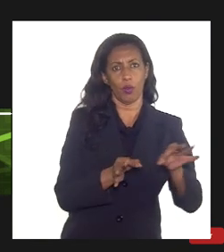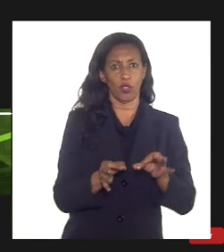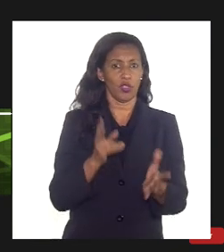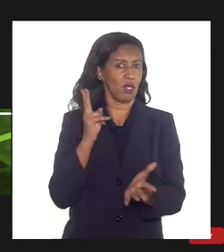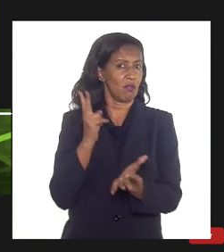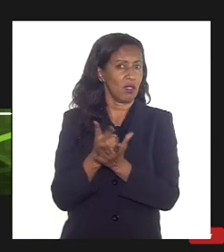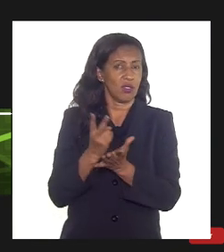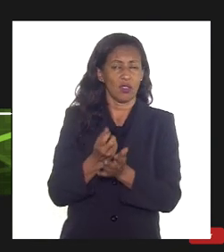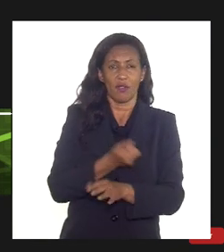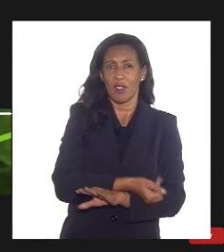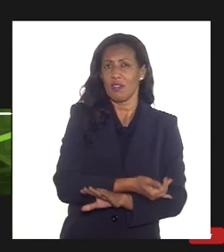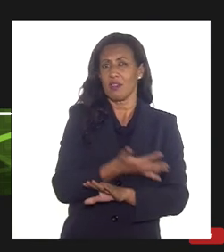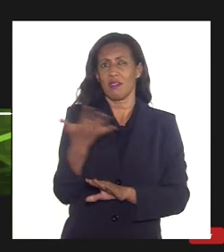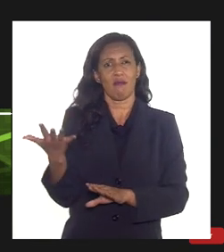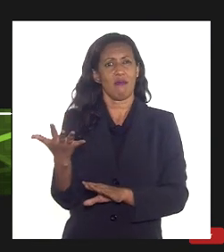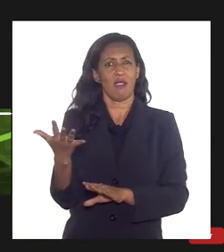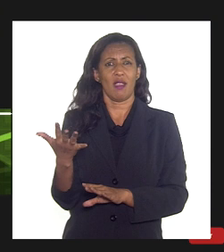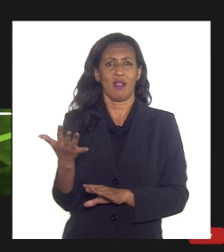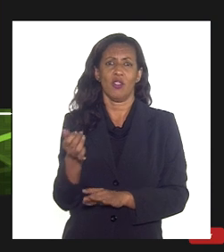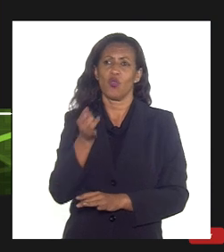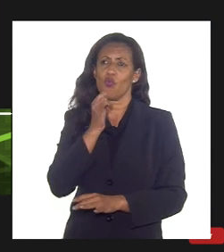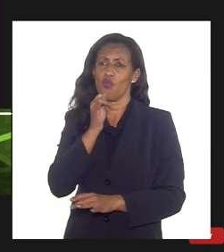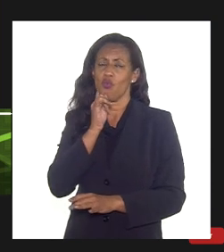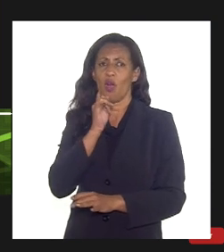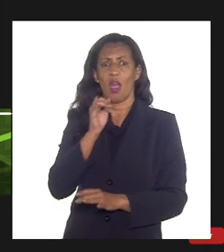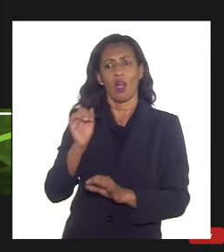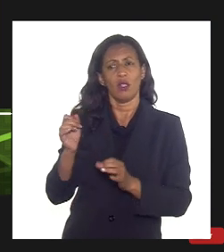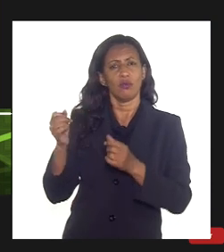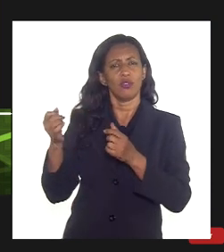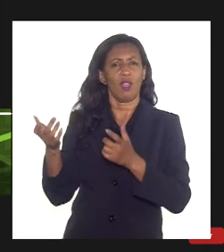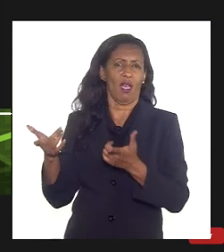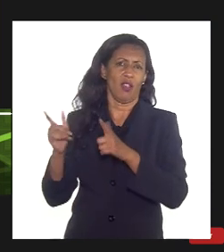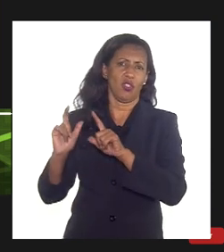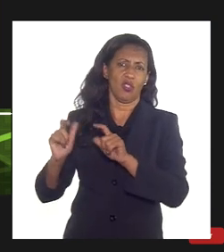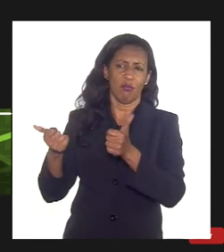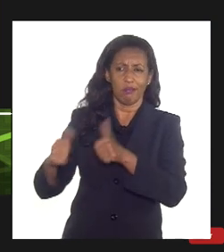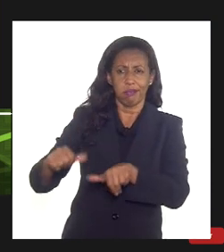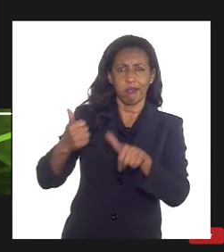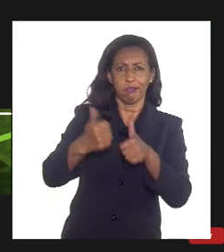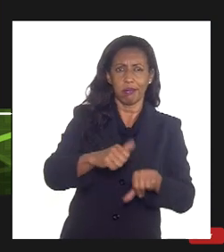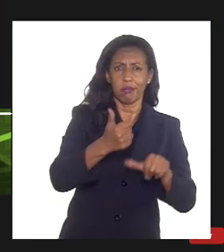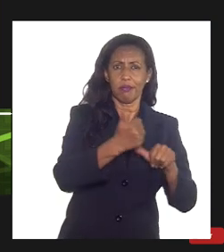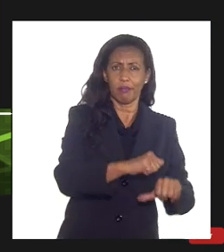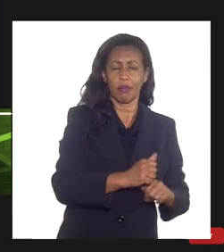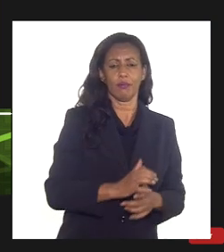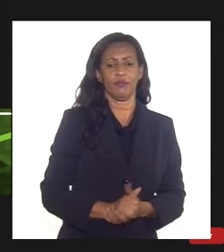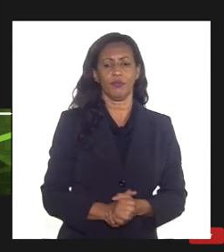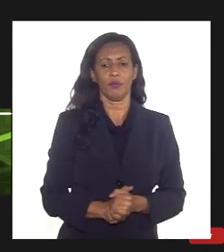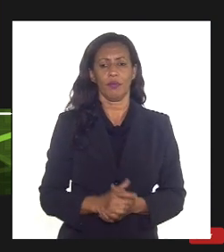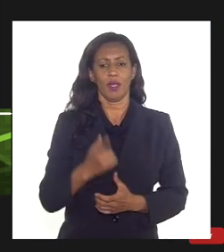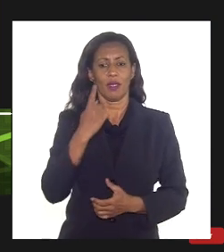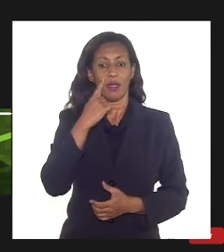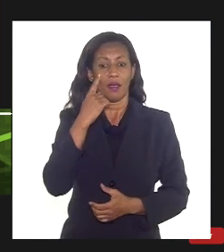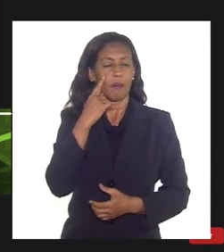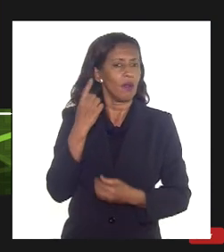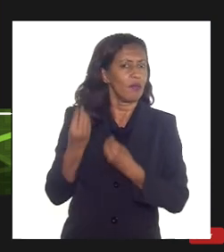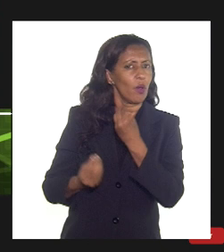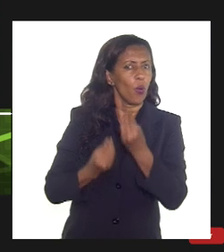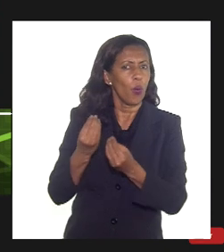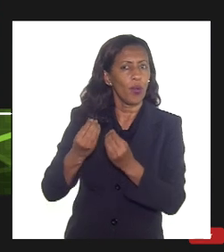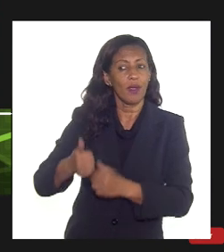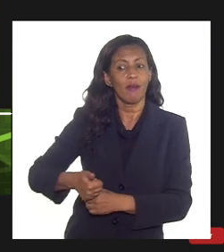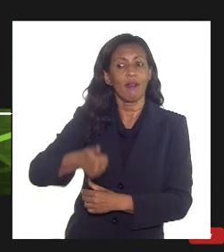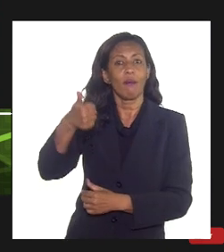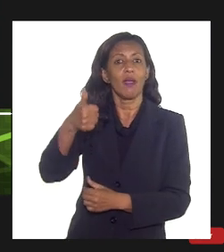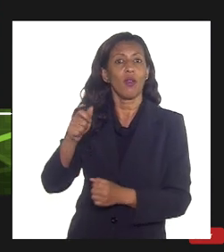centenas de simulações a gente tem modelos sofisticados lá do reservatório faz centenas de simulações para ver o que é melhor